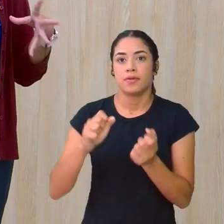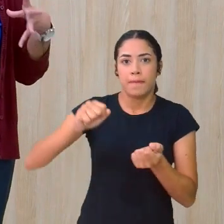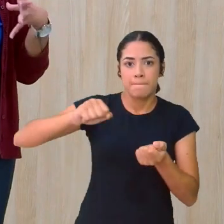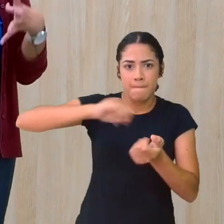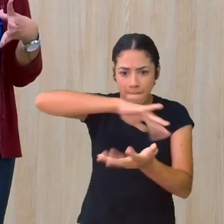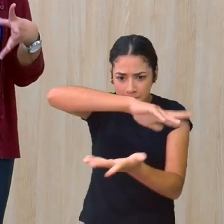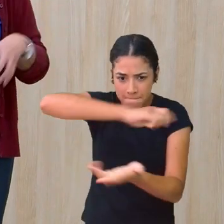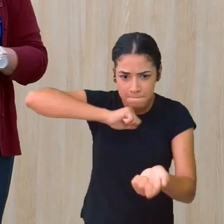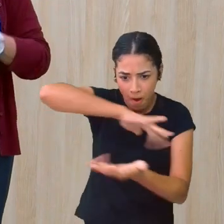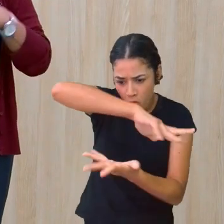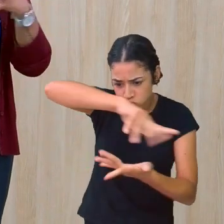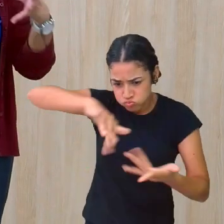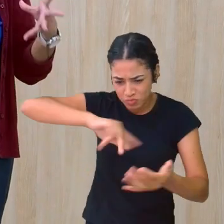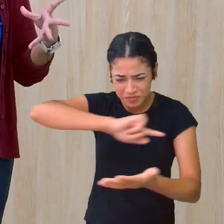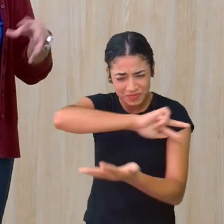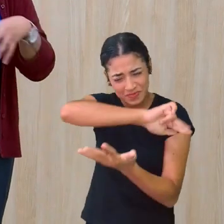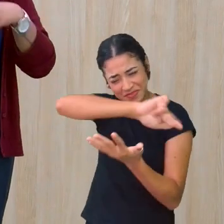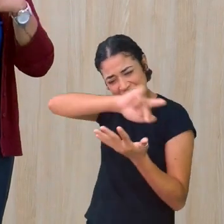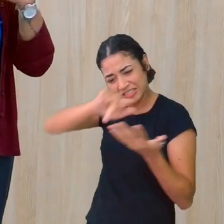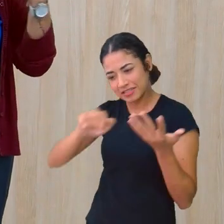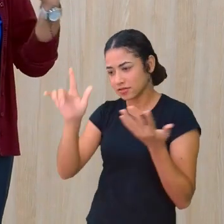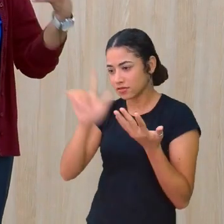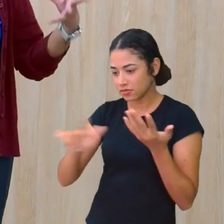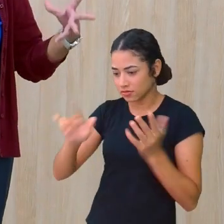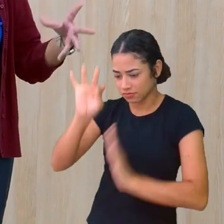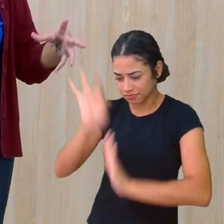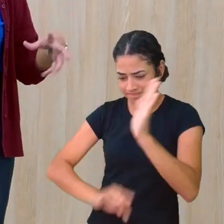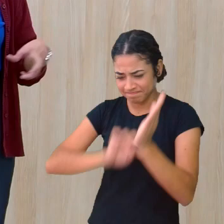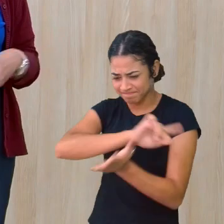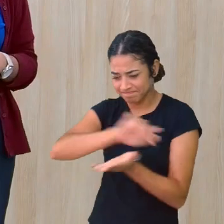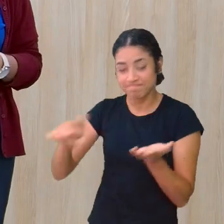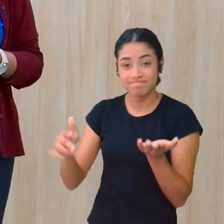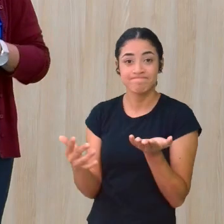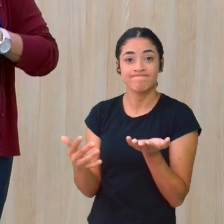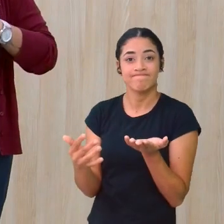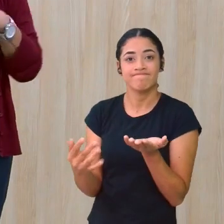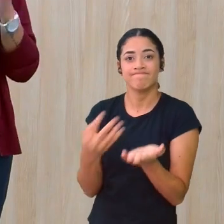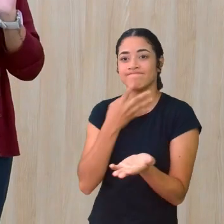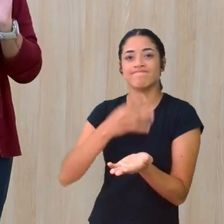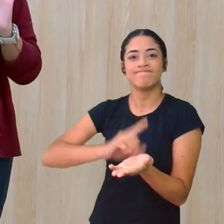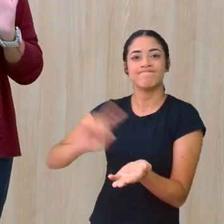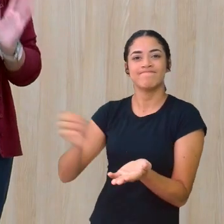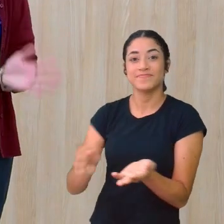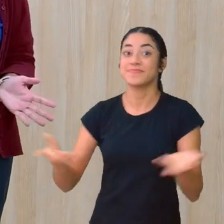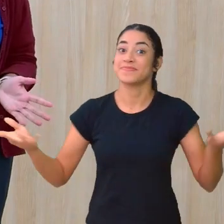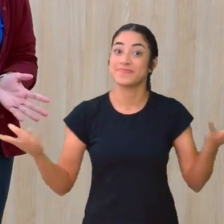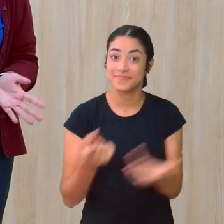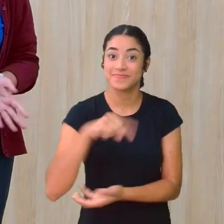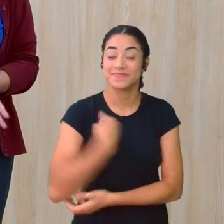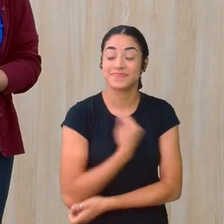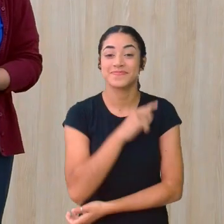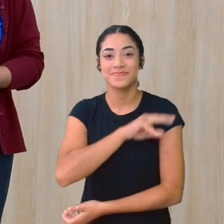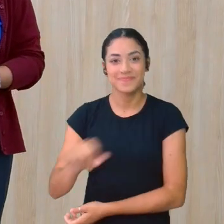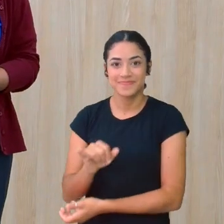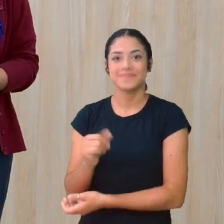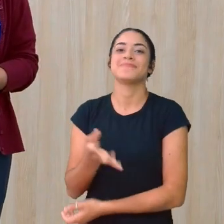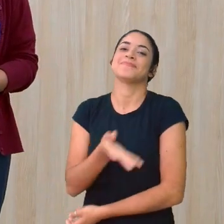literário vasto que possui os outros continentes, né? Então a gente vai emergir nisso hoje,